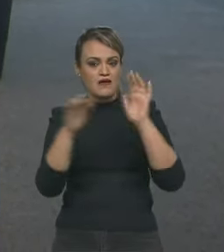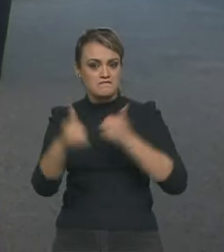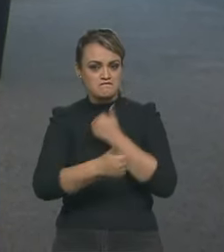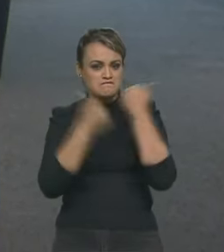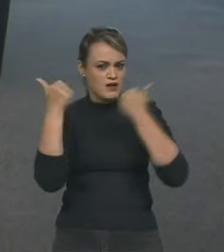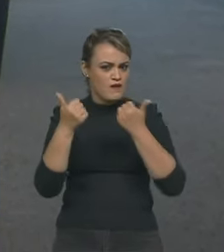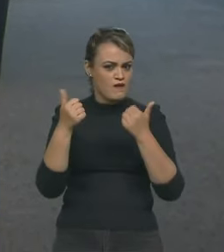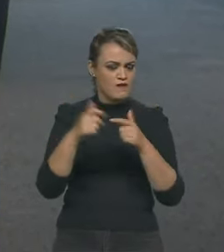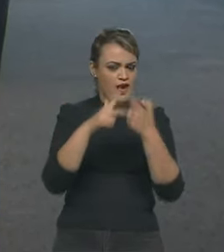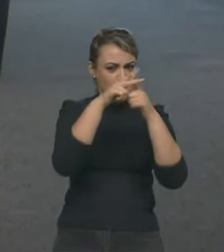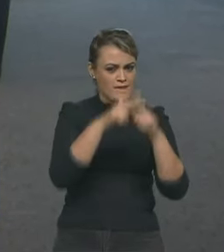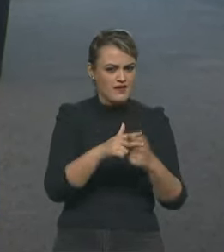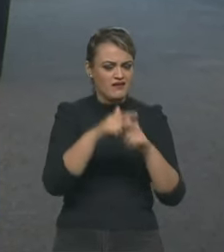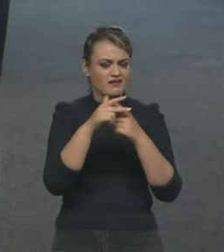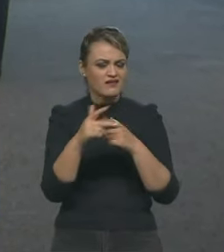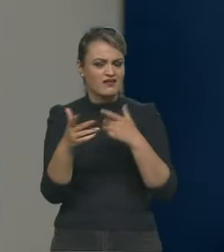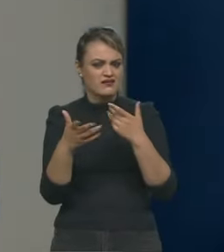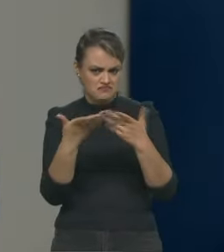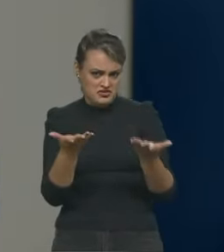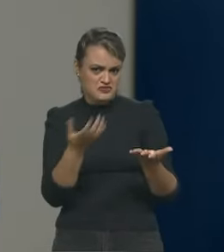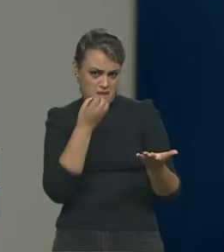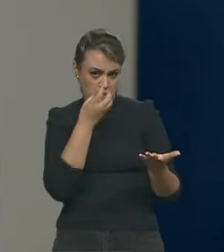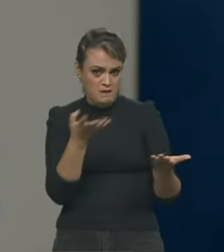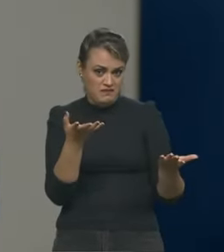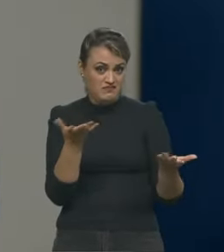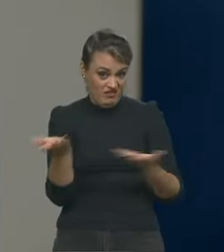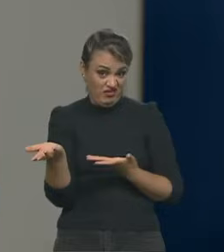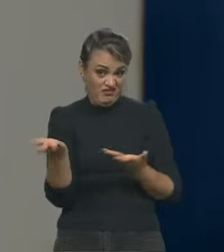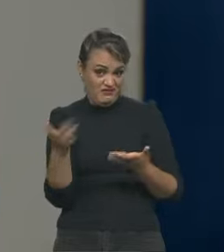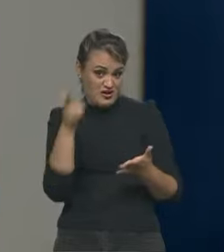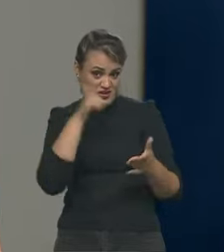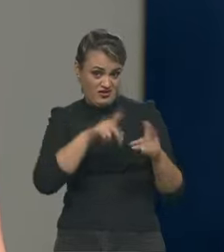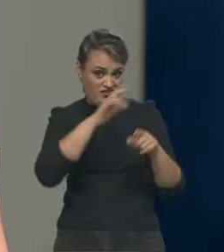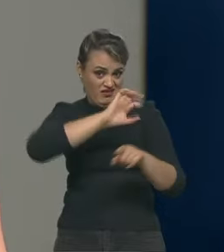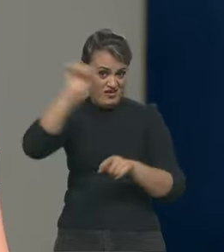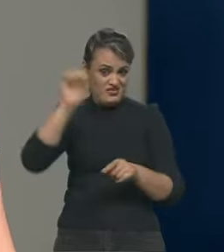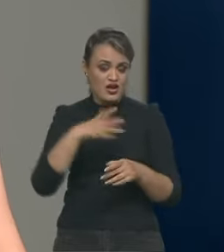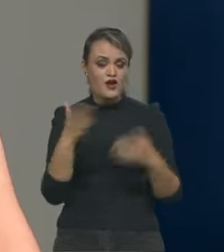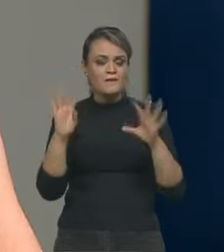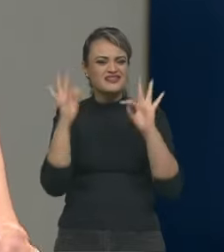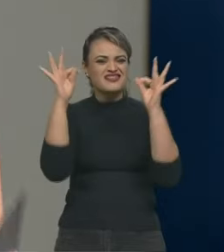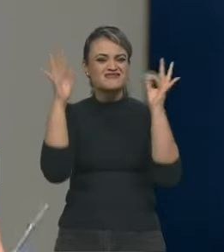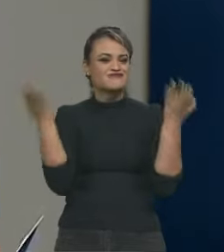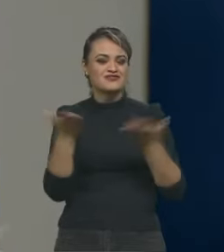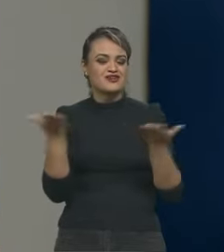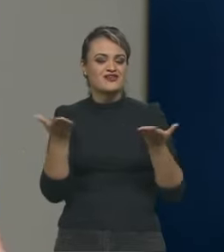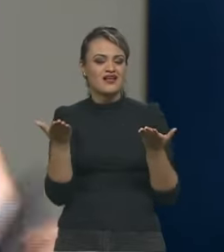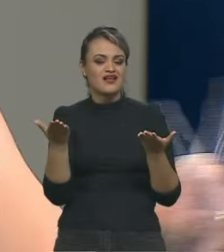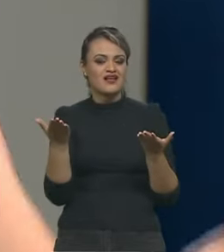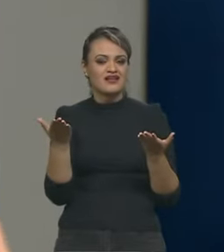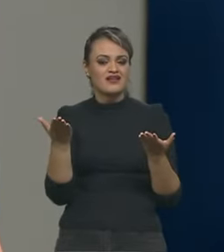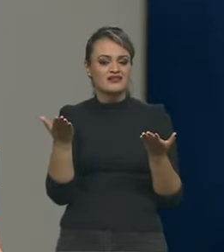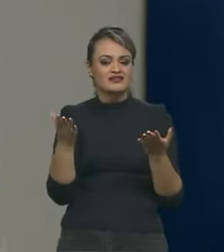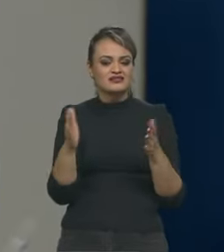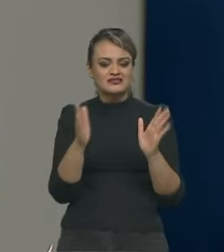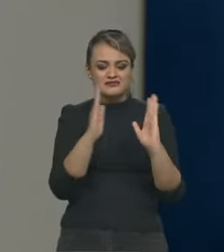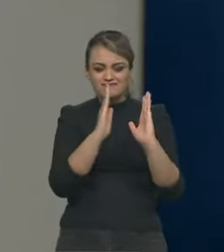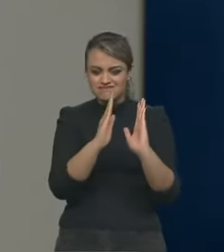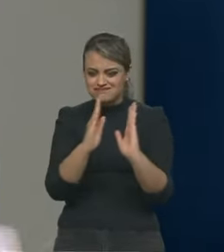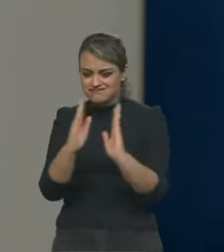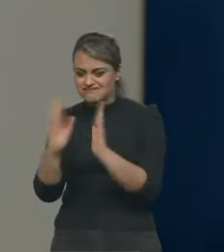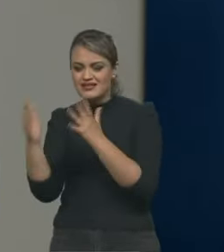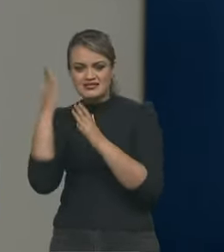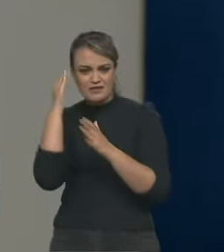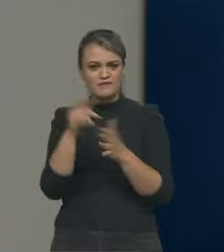mecânica, para melhorar essa performance. Isso faz diferença no resultado, mas essa tecnologia toda, como você falou, essa telemetria, você consegue